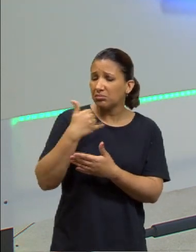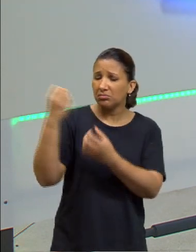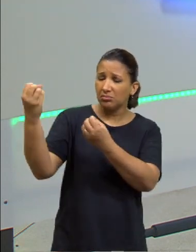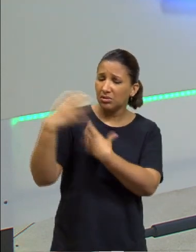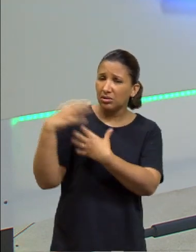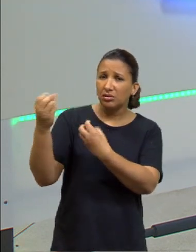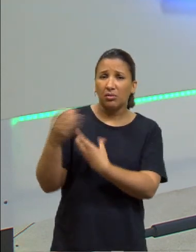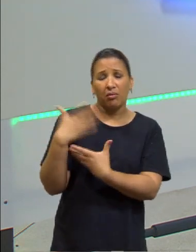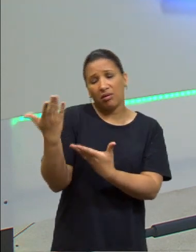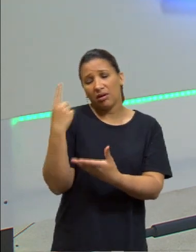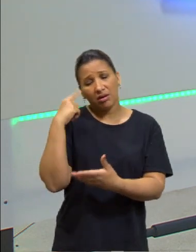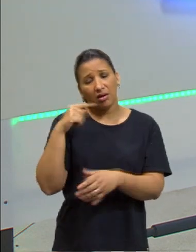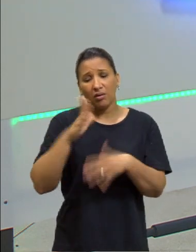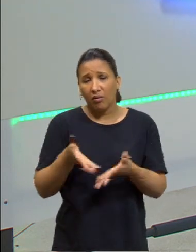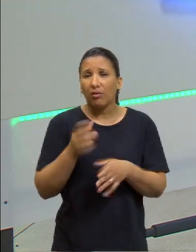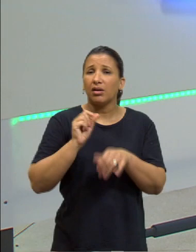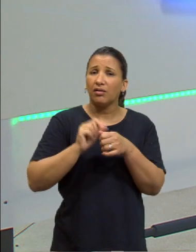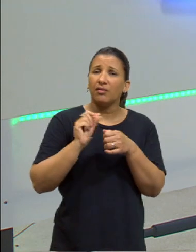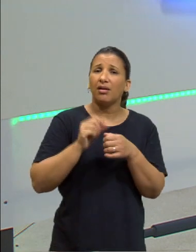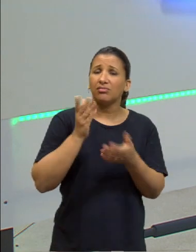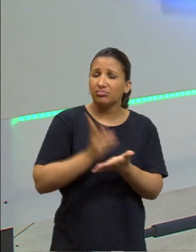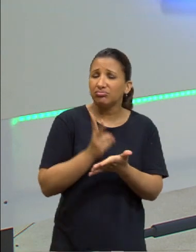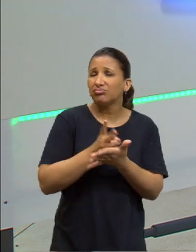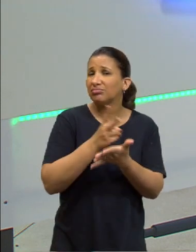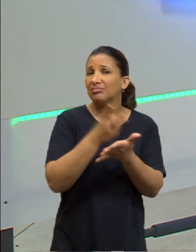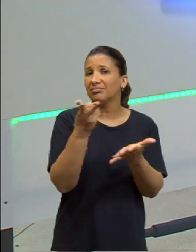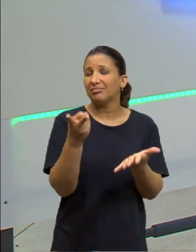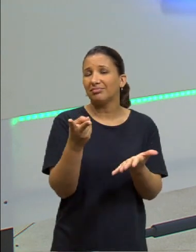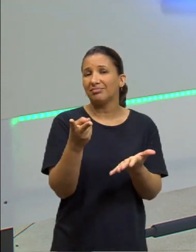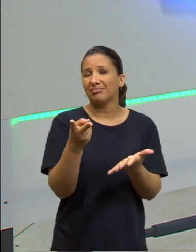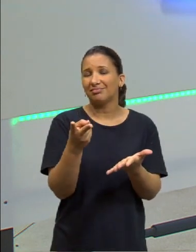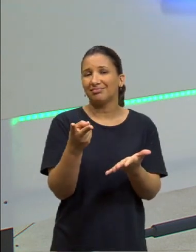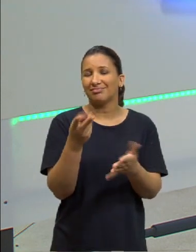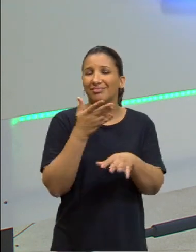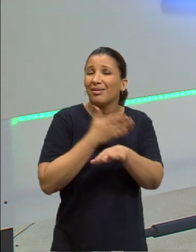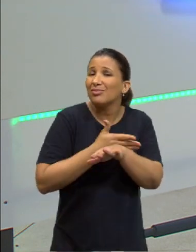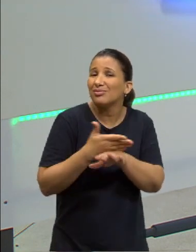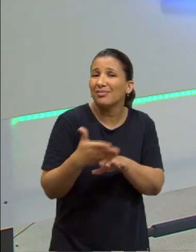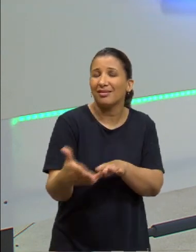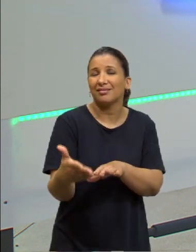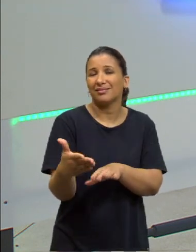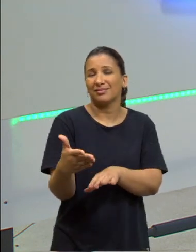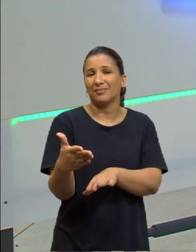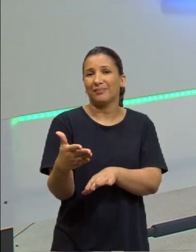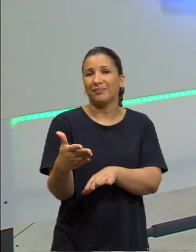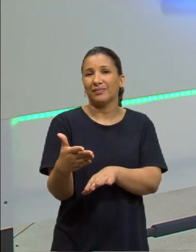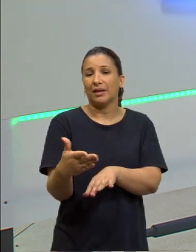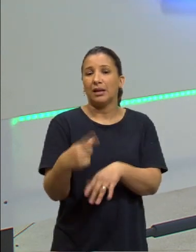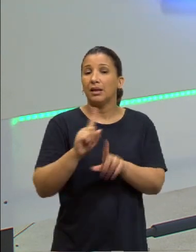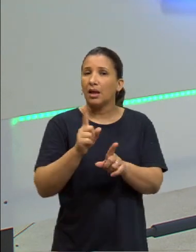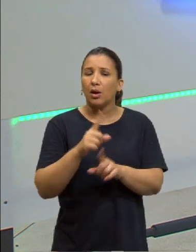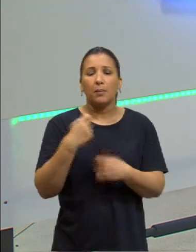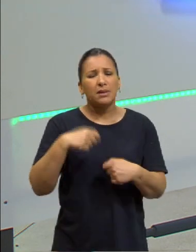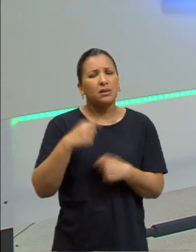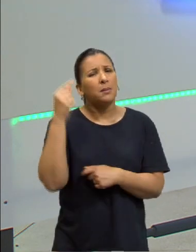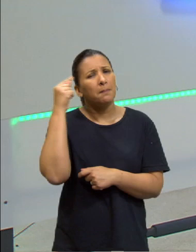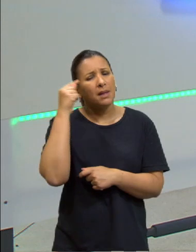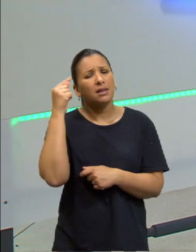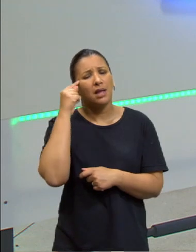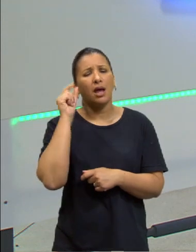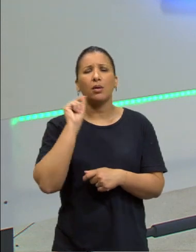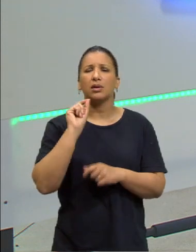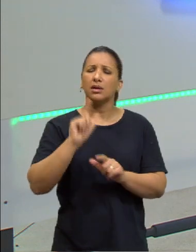minha mãe, meu avô, minha avó, meus bisavós, não sei. Então, eu estou, não, eu tenho que pensar essas minhas